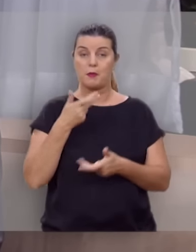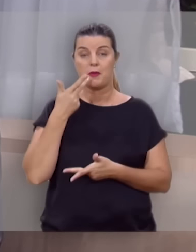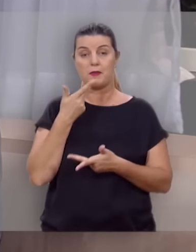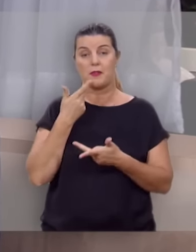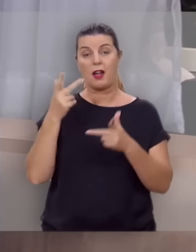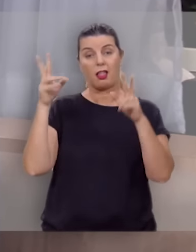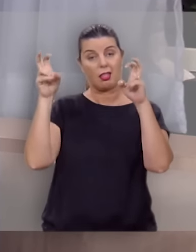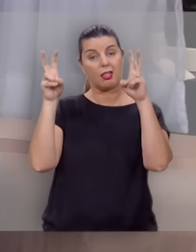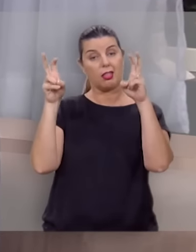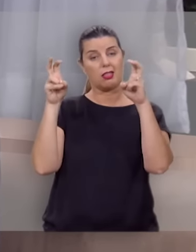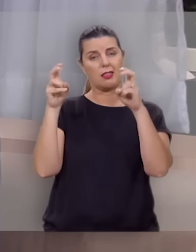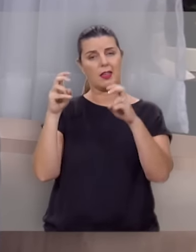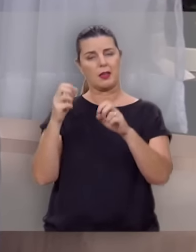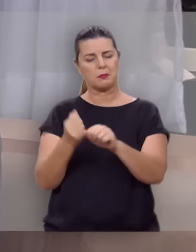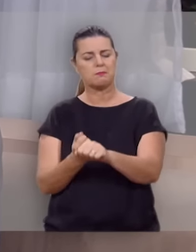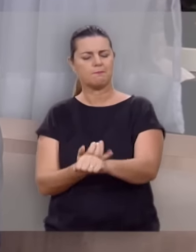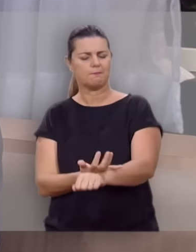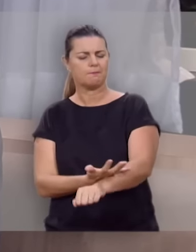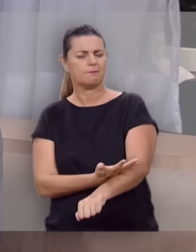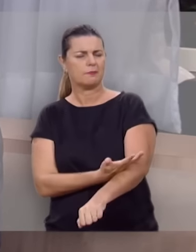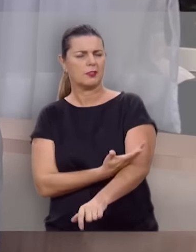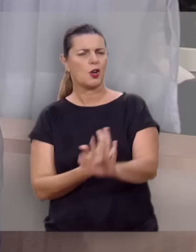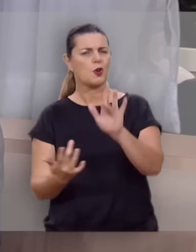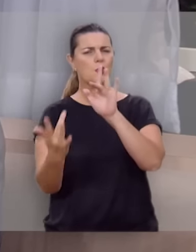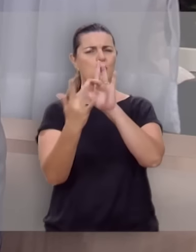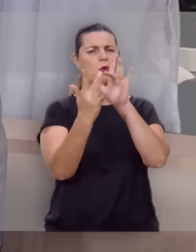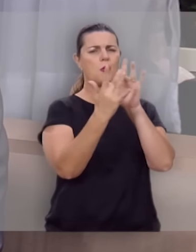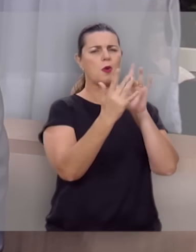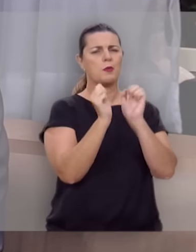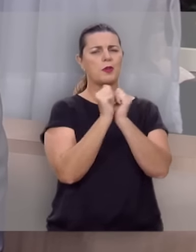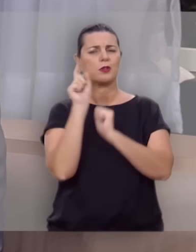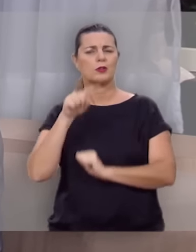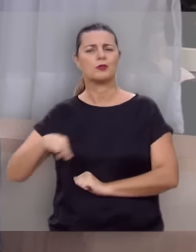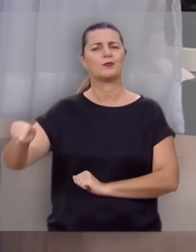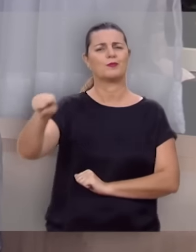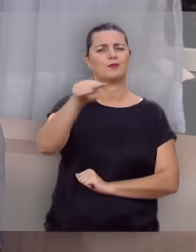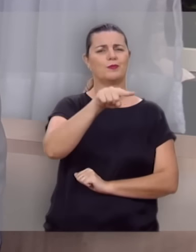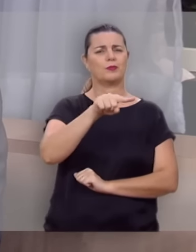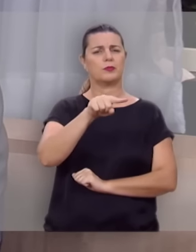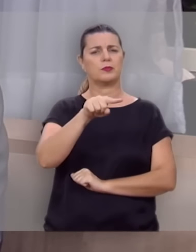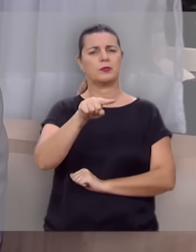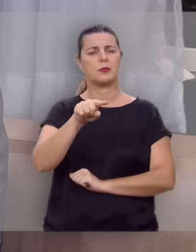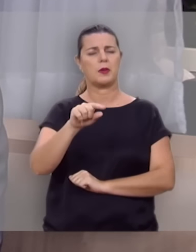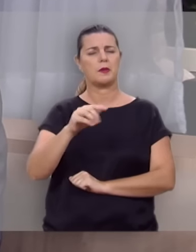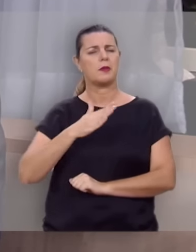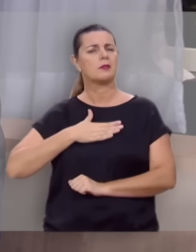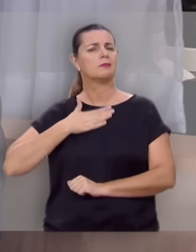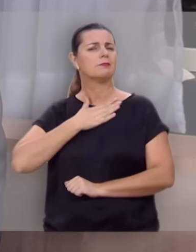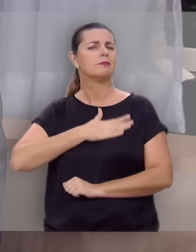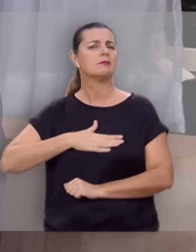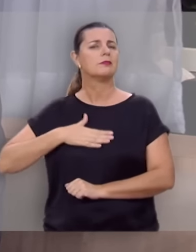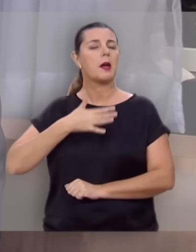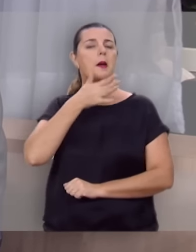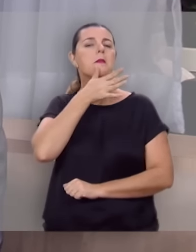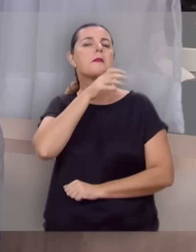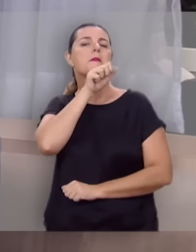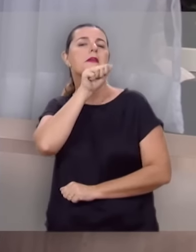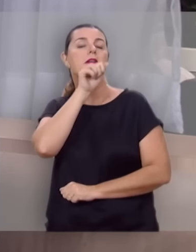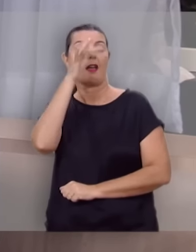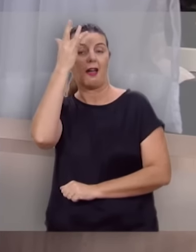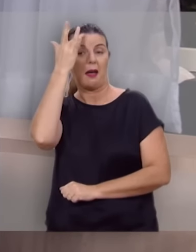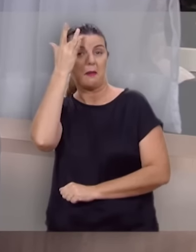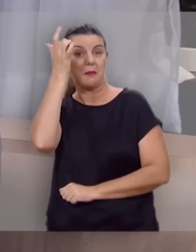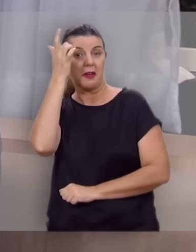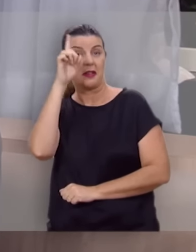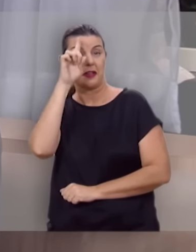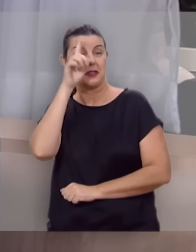de hoje nós vamos tratar de um tema emocionante que tem a ver com todos nós. O privilégio de ser mãe,